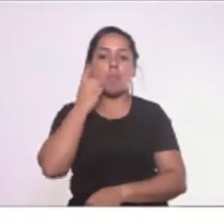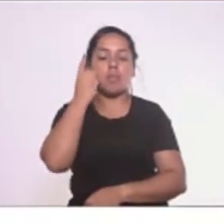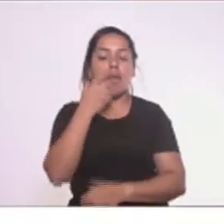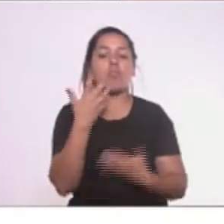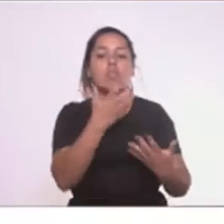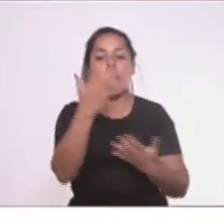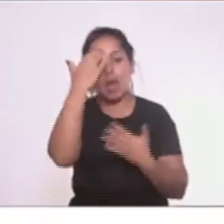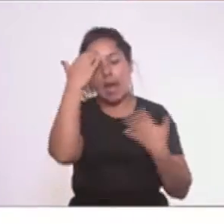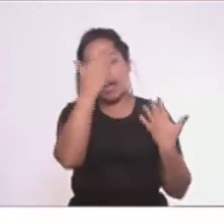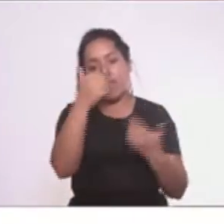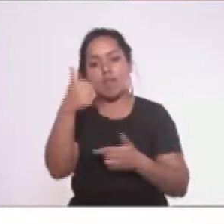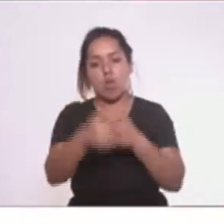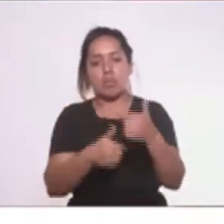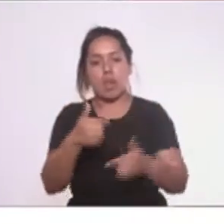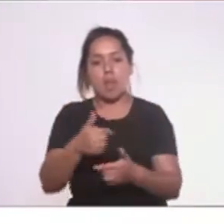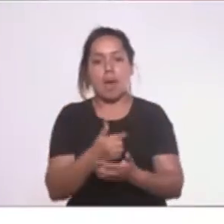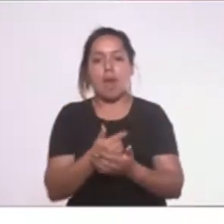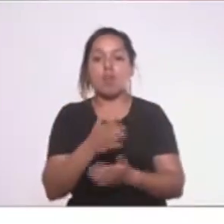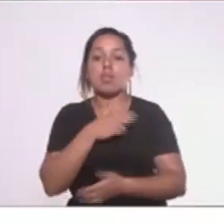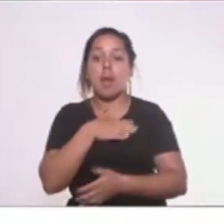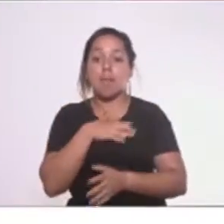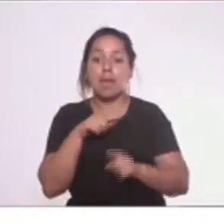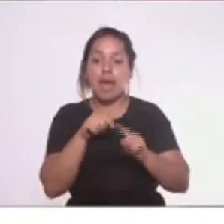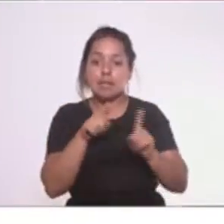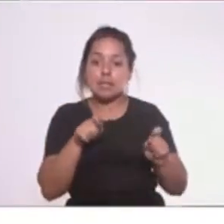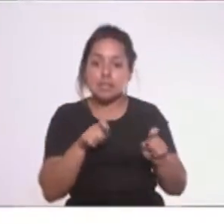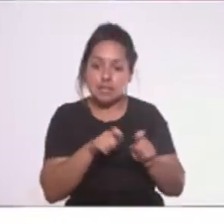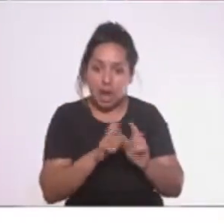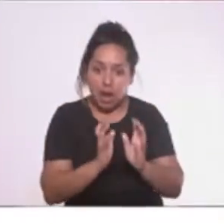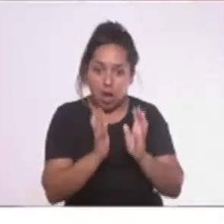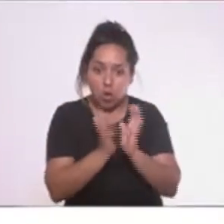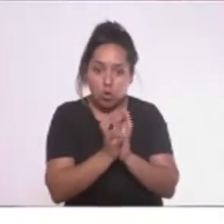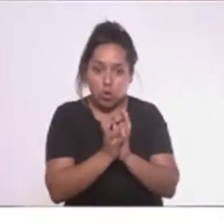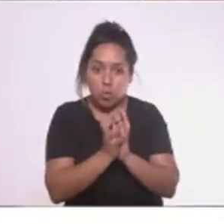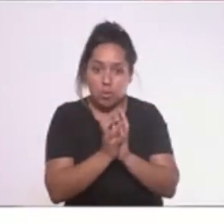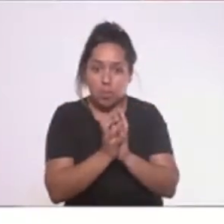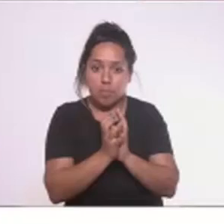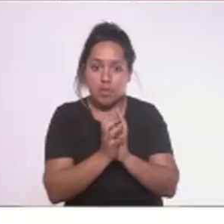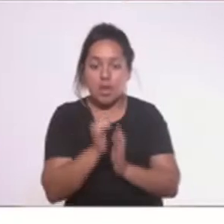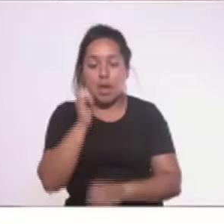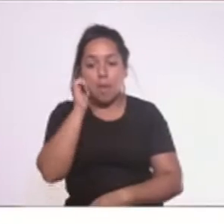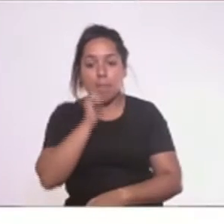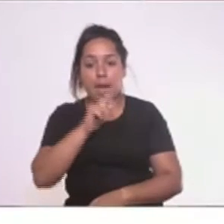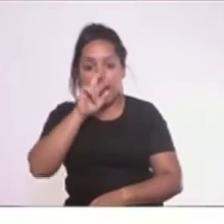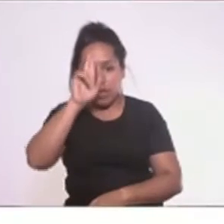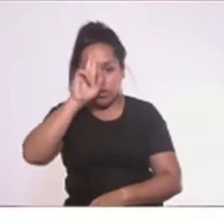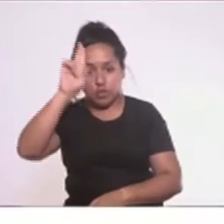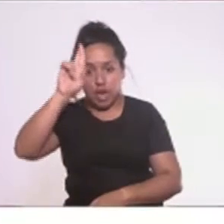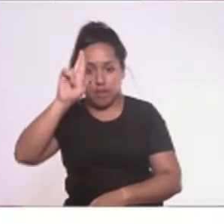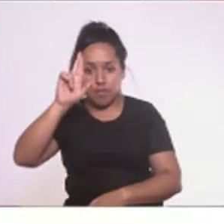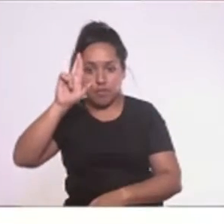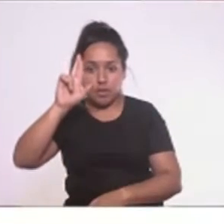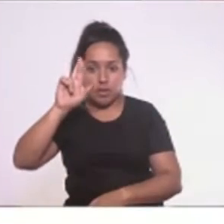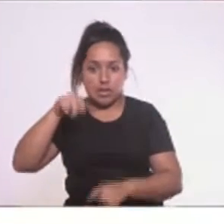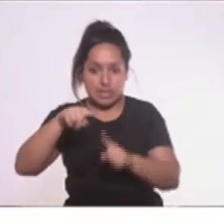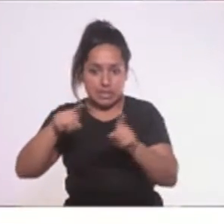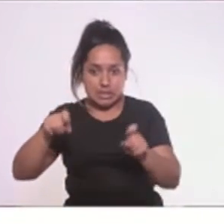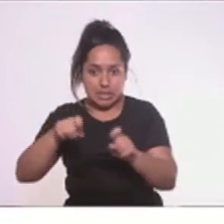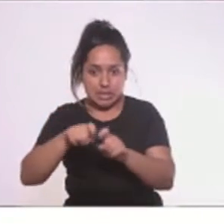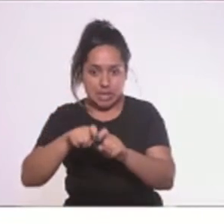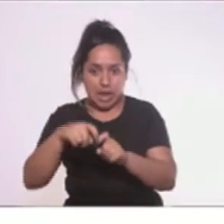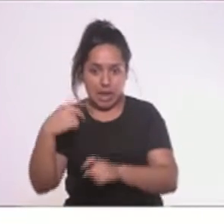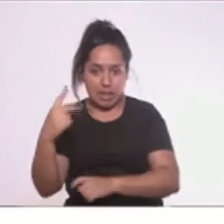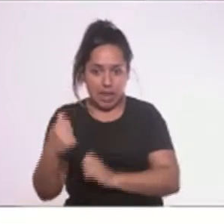agradecer o trabalho do meu gabinete também, agradecer a minha chefe de gabinete, Rosângela, o chefe de